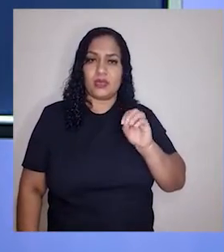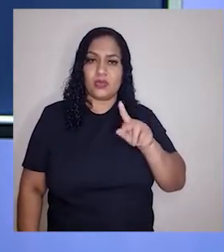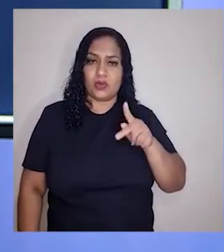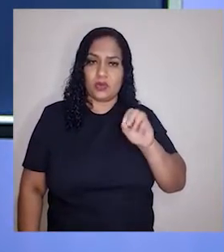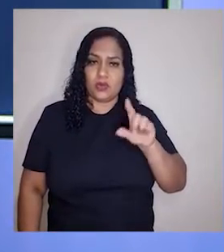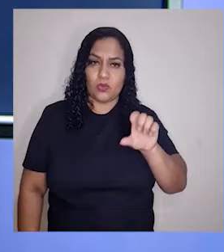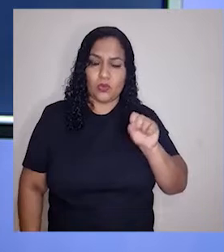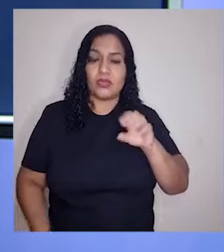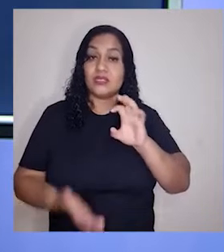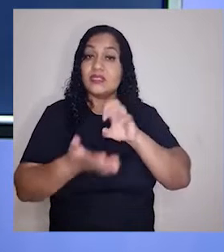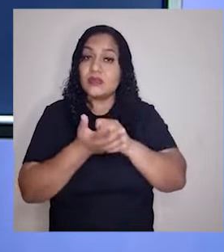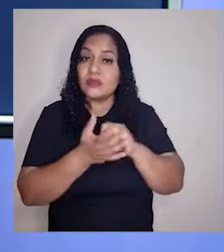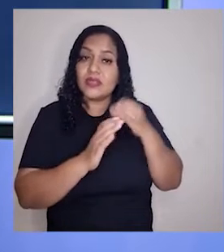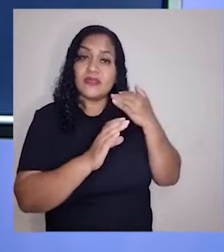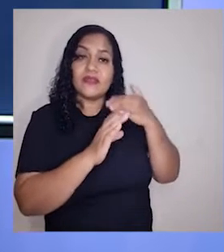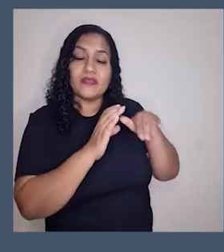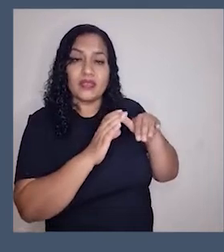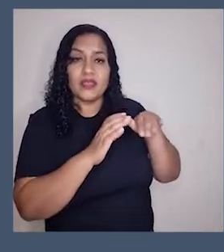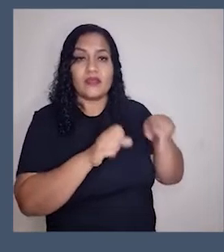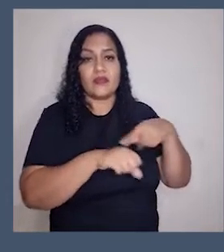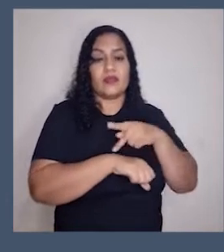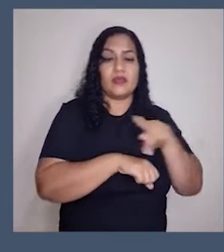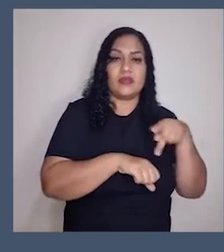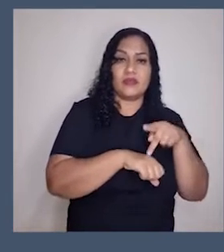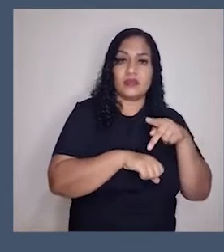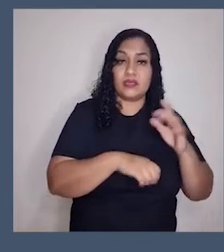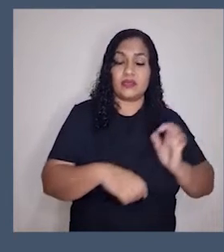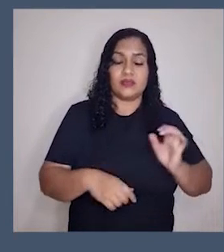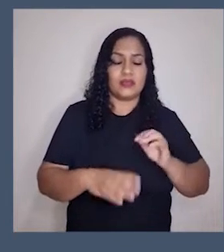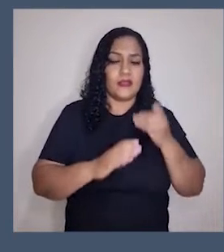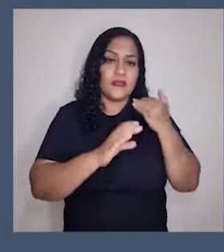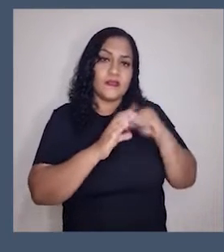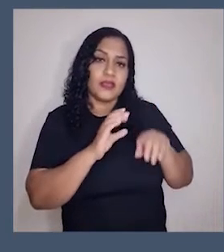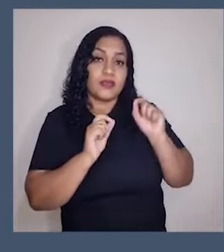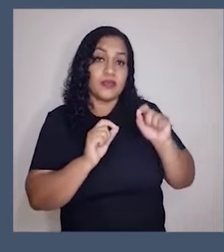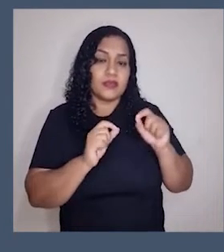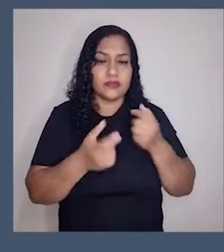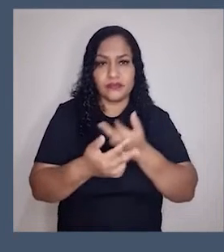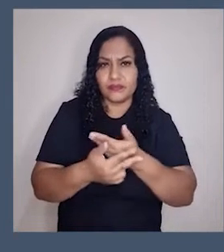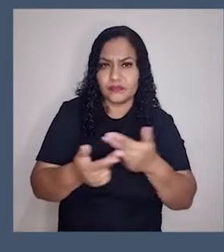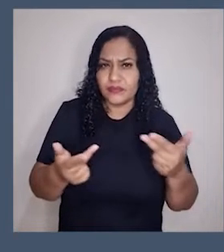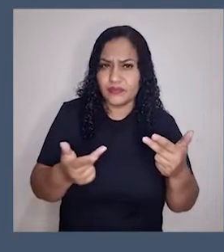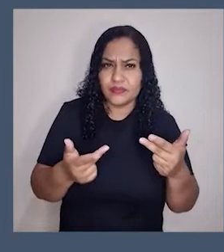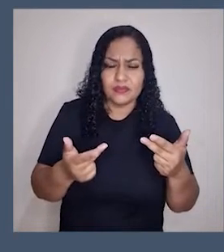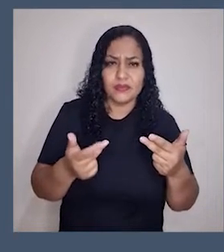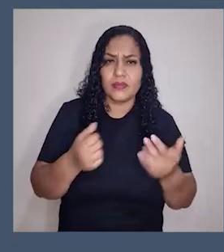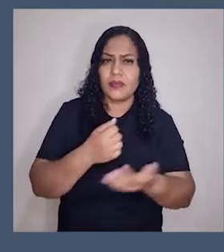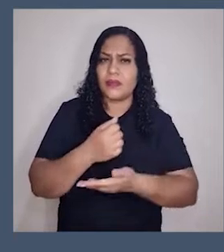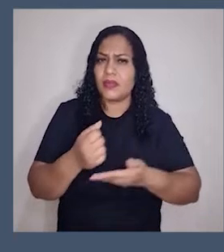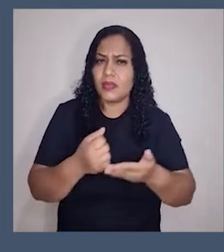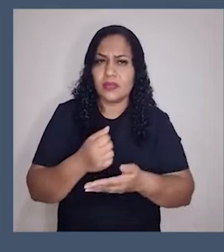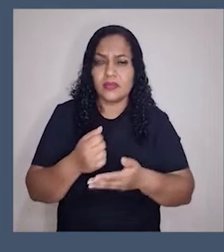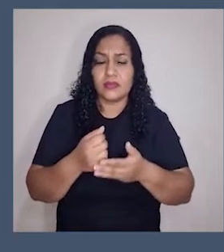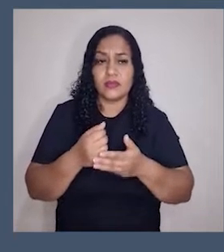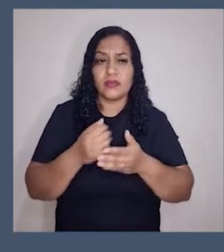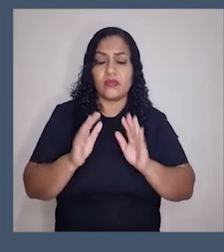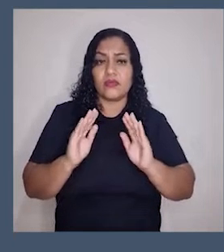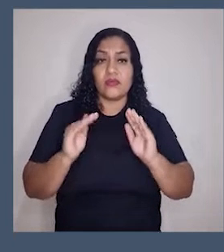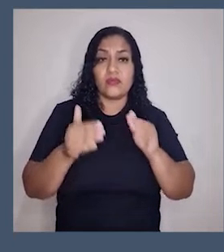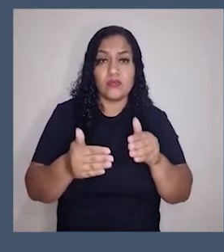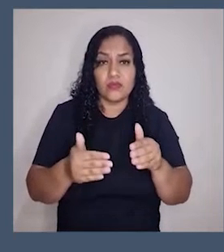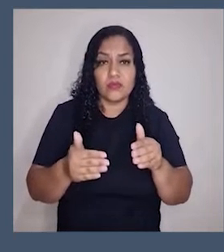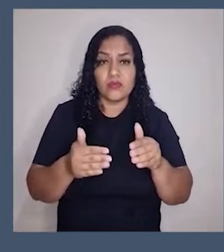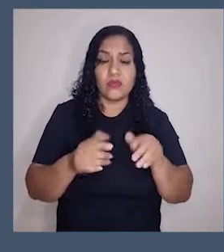metrópoles, o que que as colônias enviavam pras metrópoles? Elas enviavam, como eu falei agora há pouco, produtos primários, né? Com